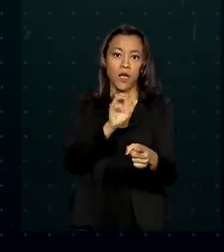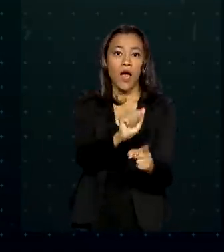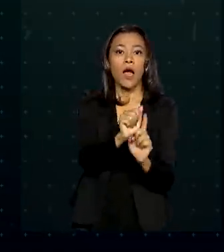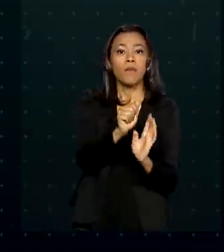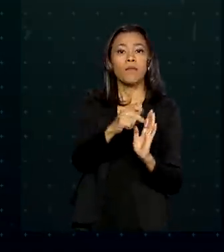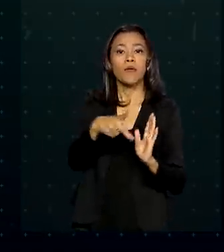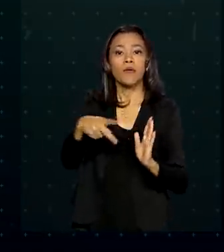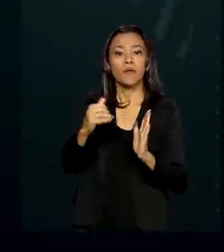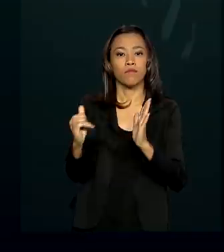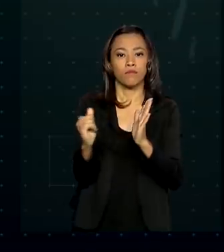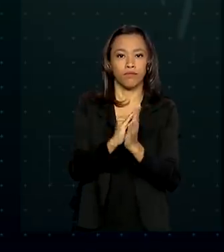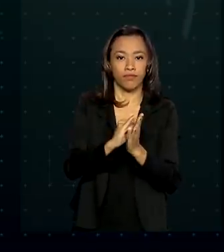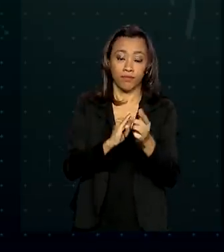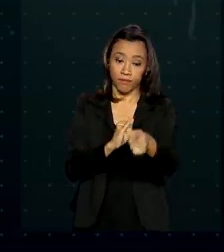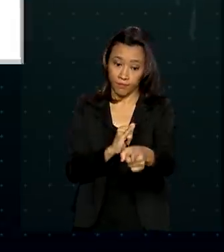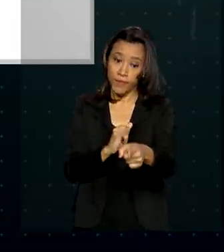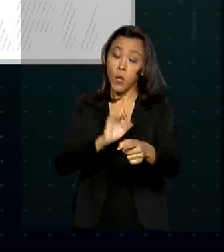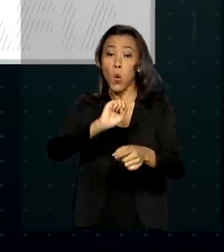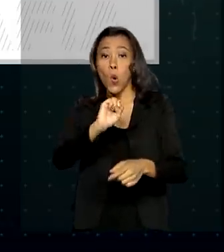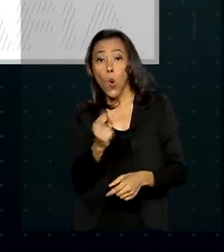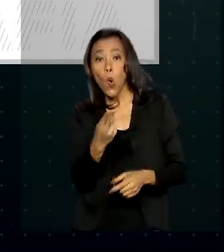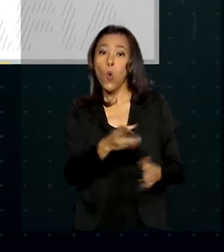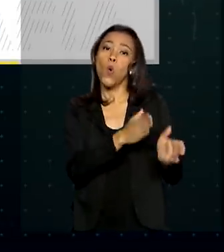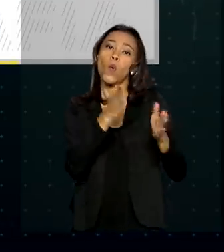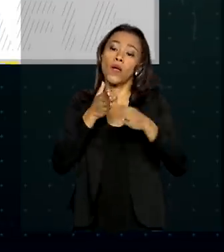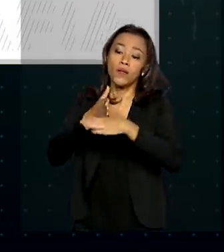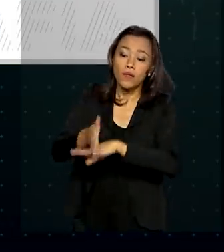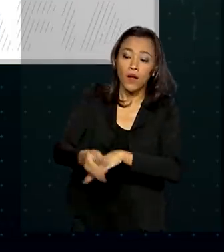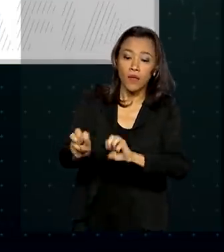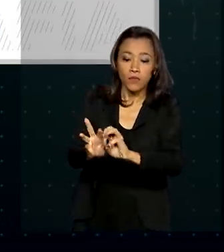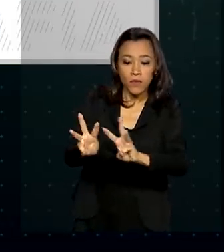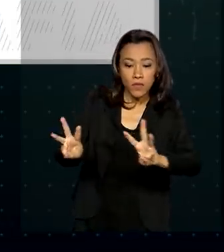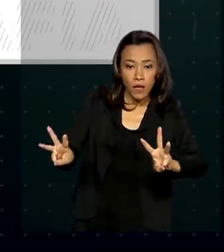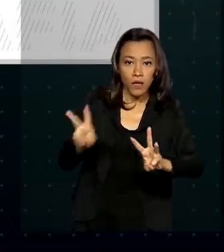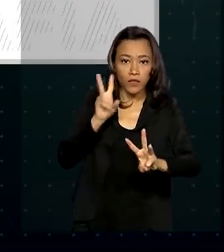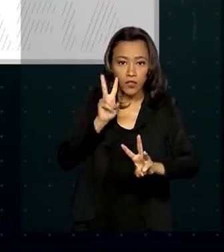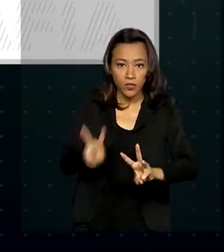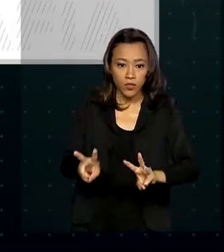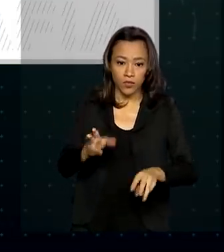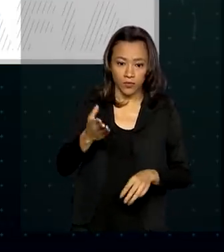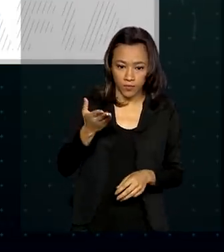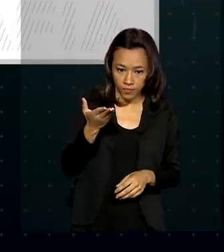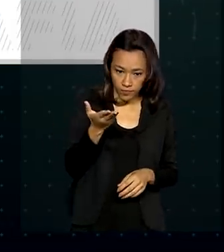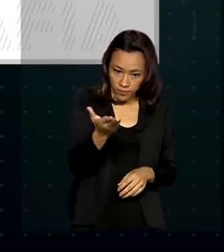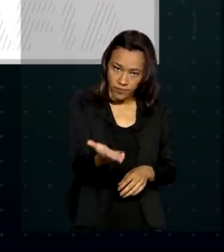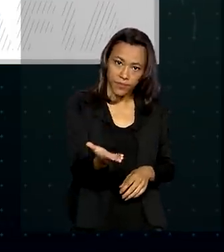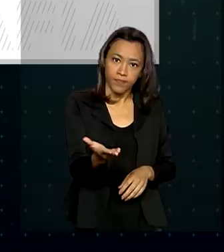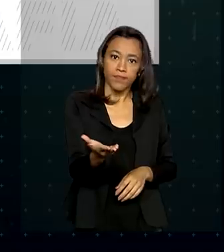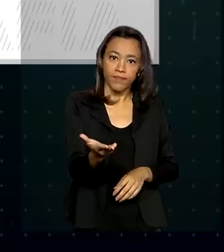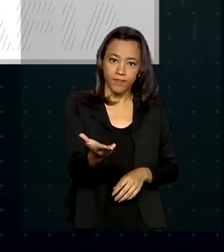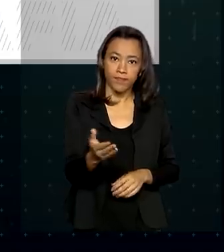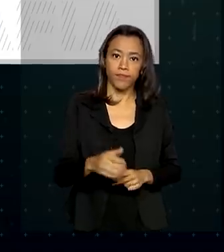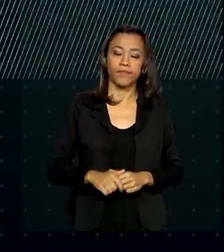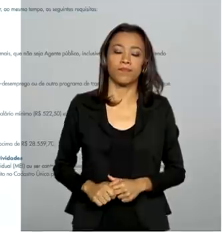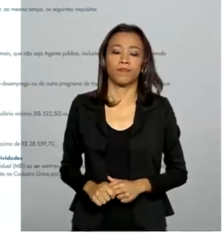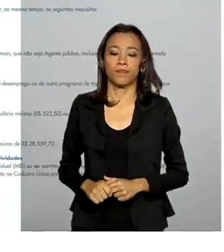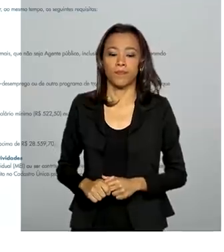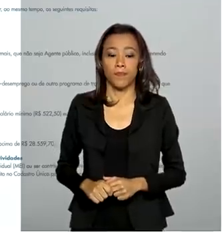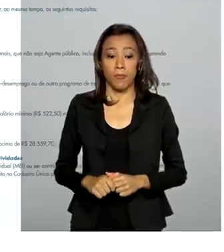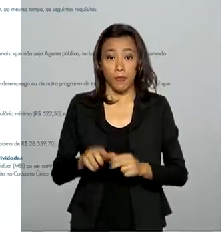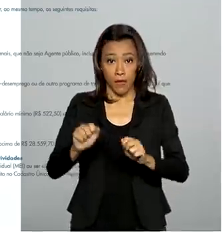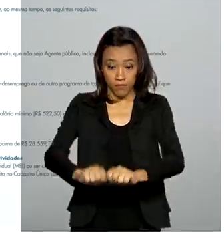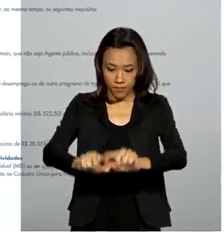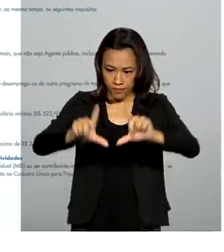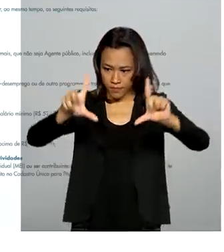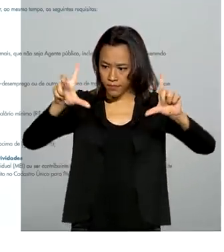Emergencial ou entrar no site auxílio.caixa.gov.br. Na